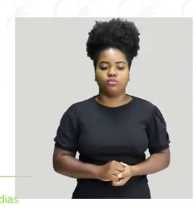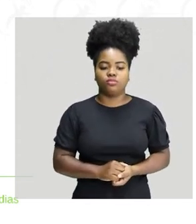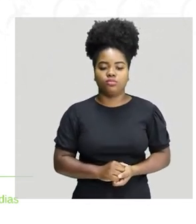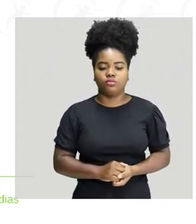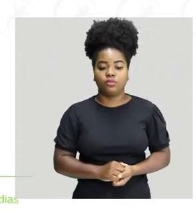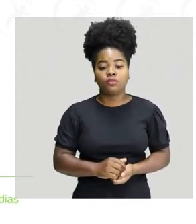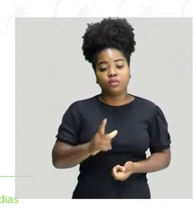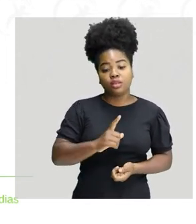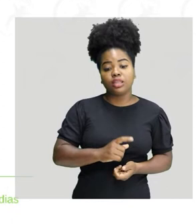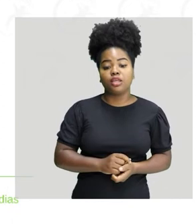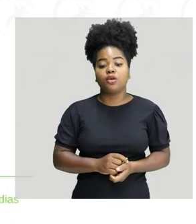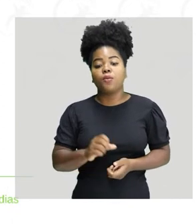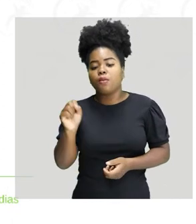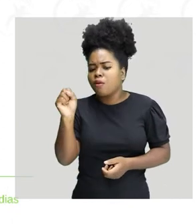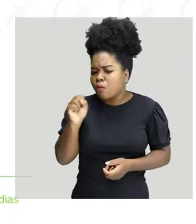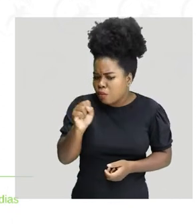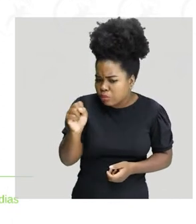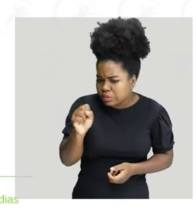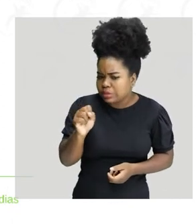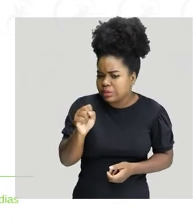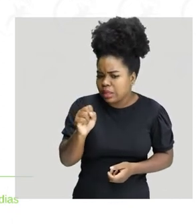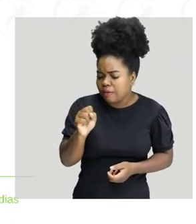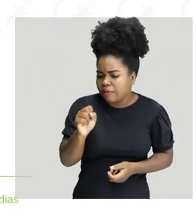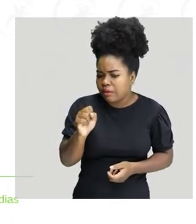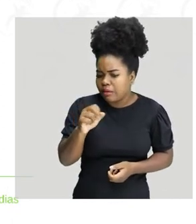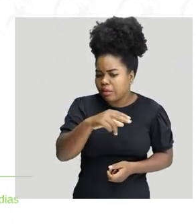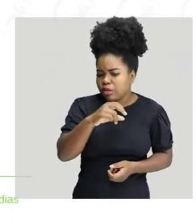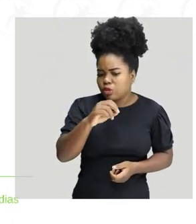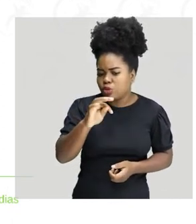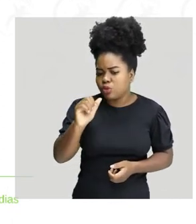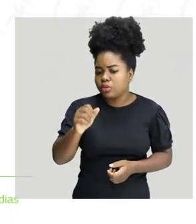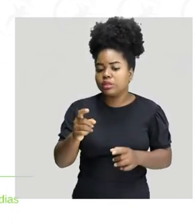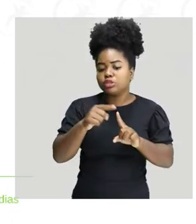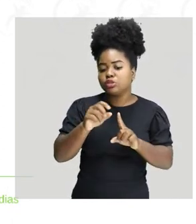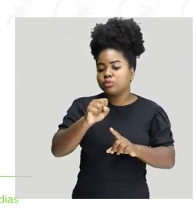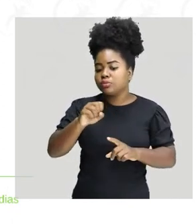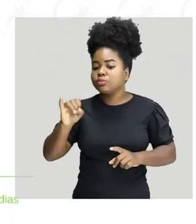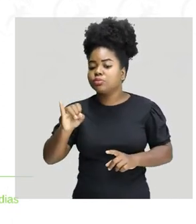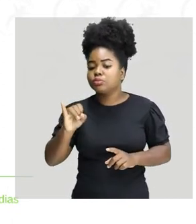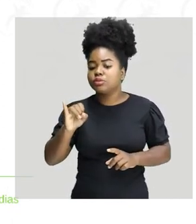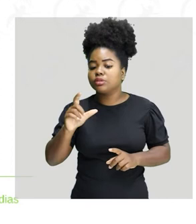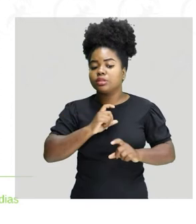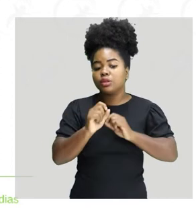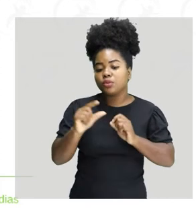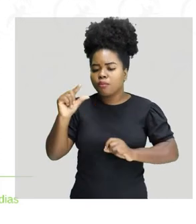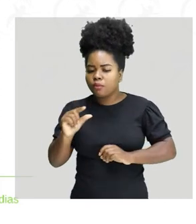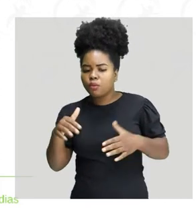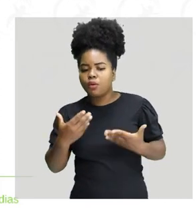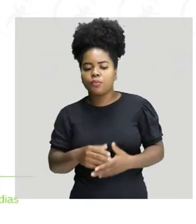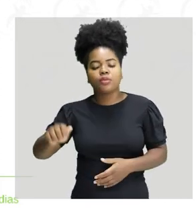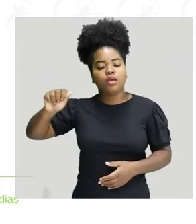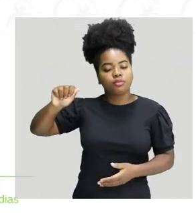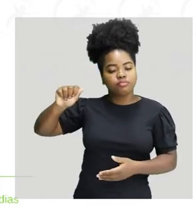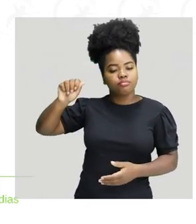mesma oitava, a nota Si é a que tem menor o quê? Letra A, amplitude,